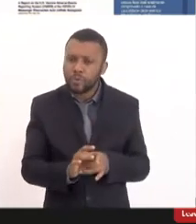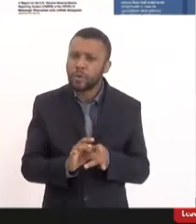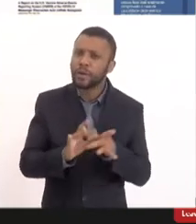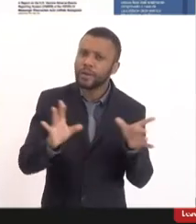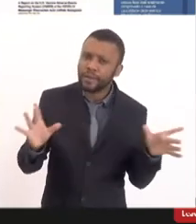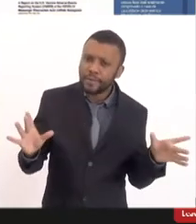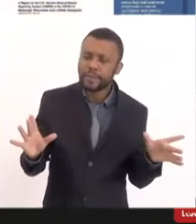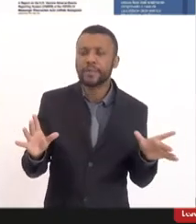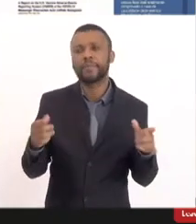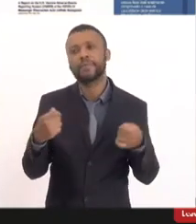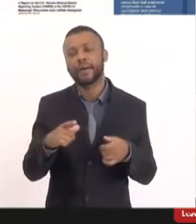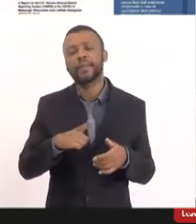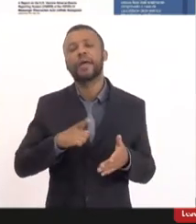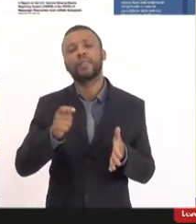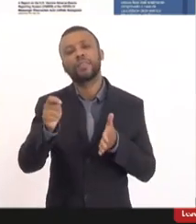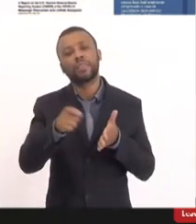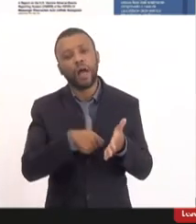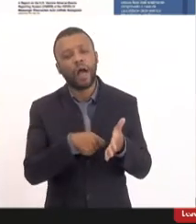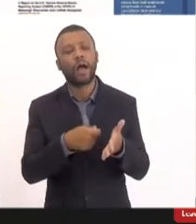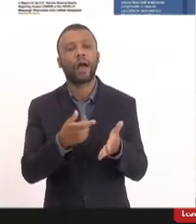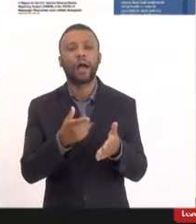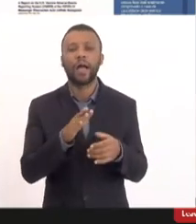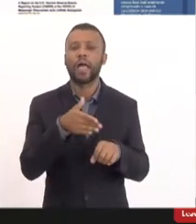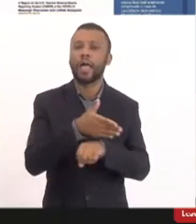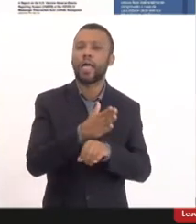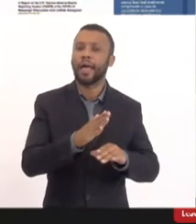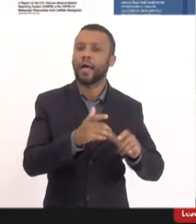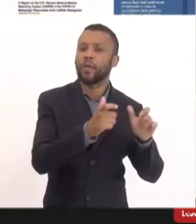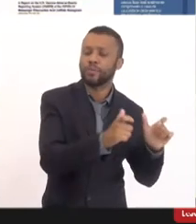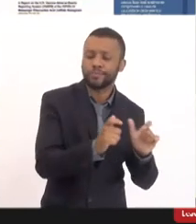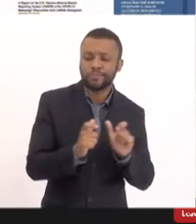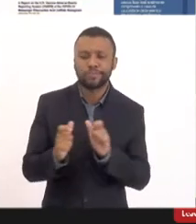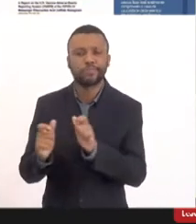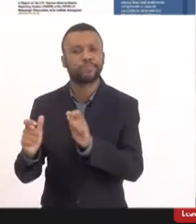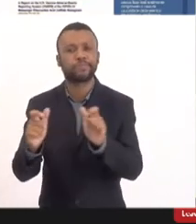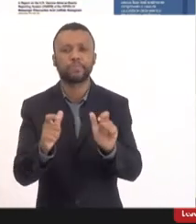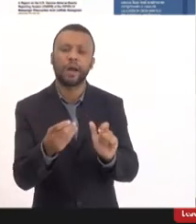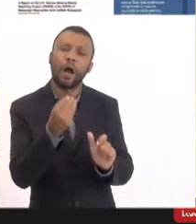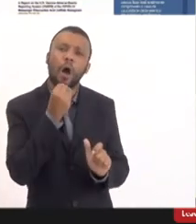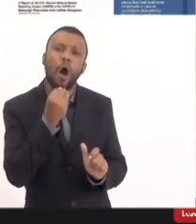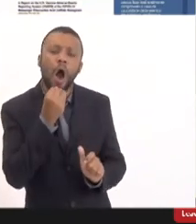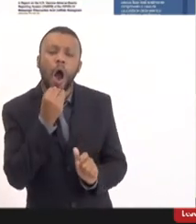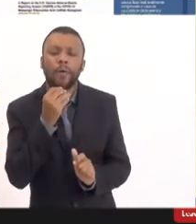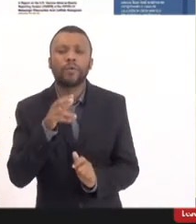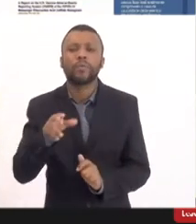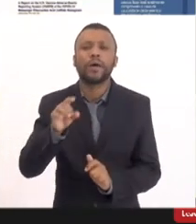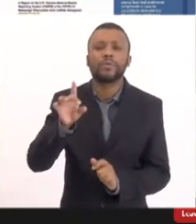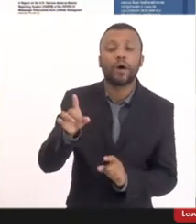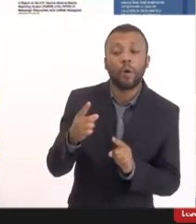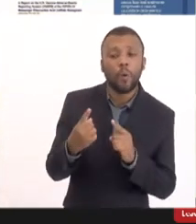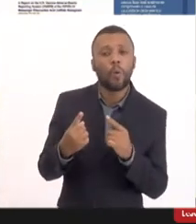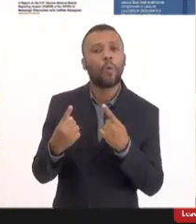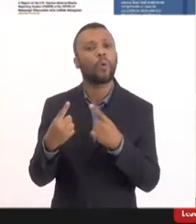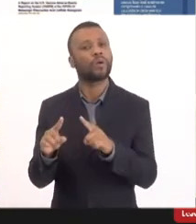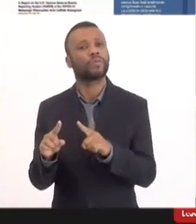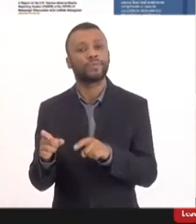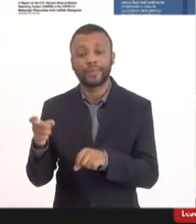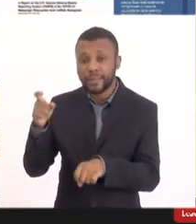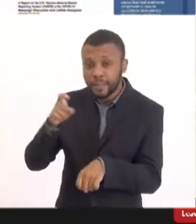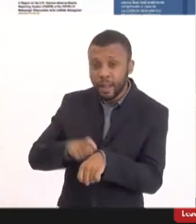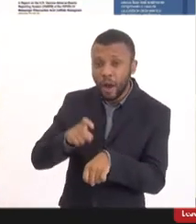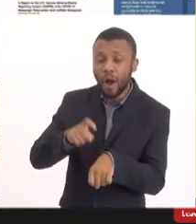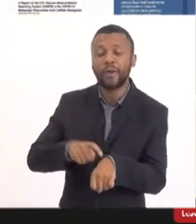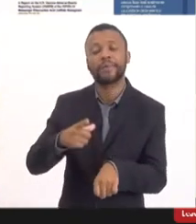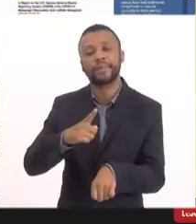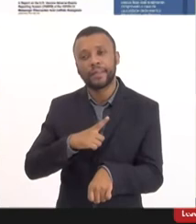ter que ficar sendo sancionado entrar em algum lugar claro que sim claro que não é só um antígeno aqui na hora dizer que você está ou não com o